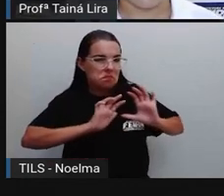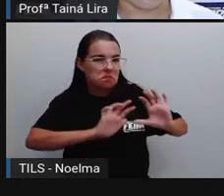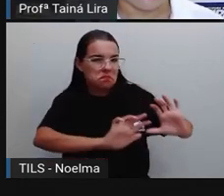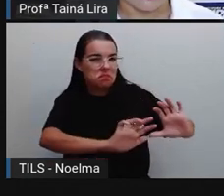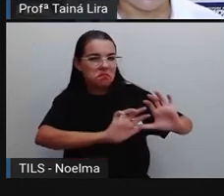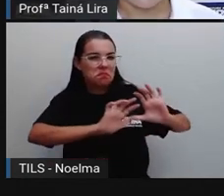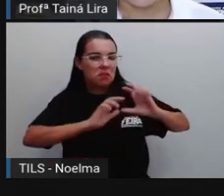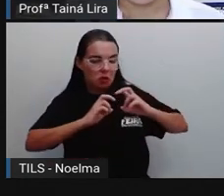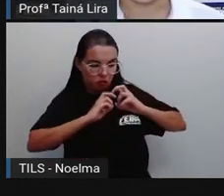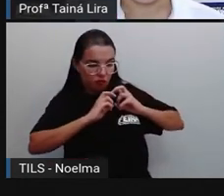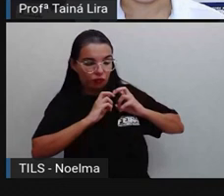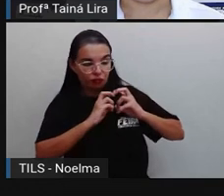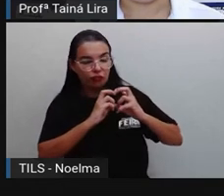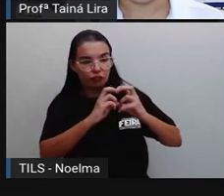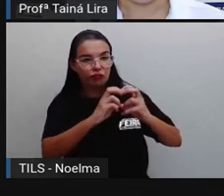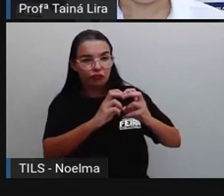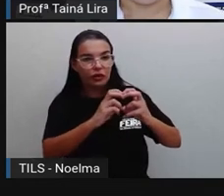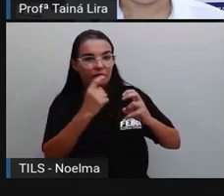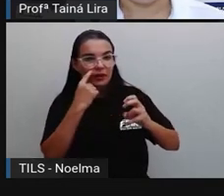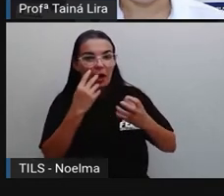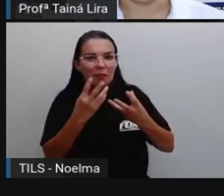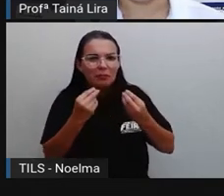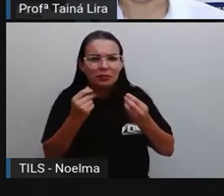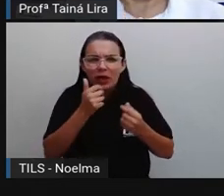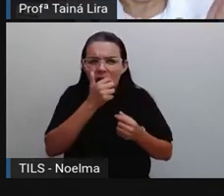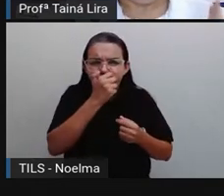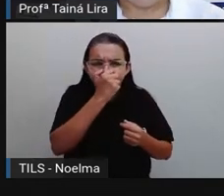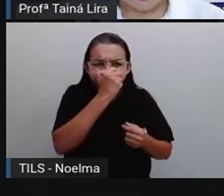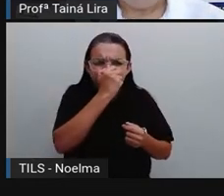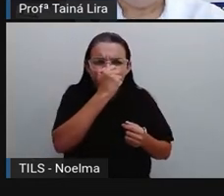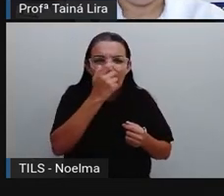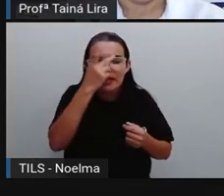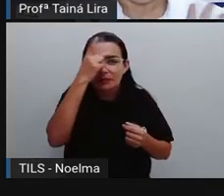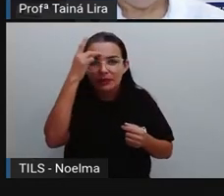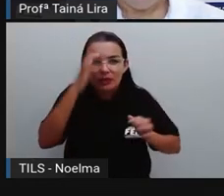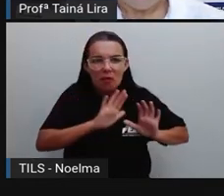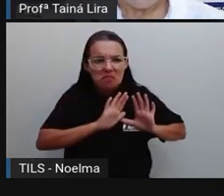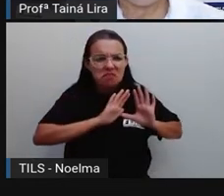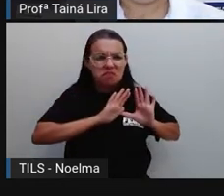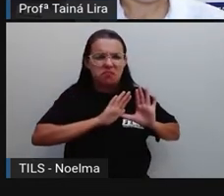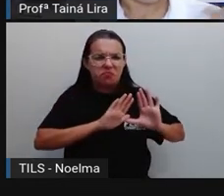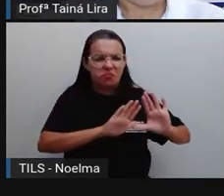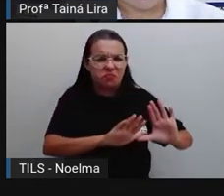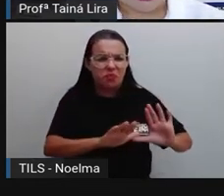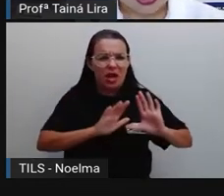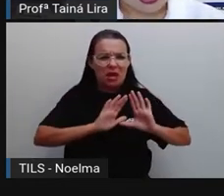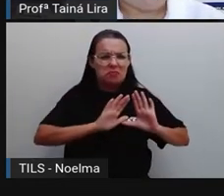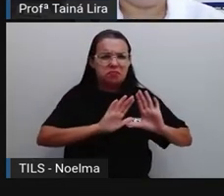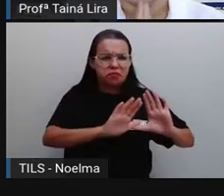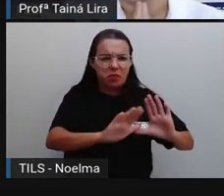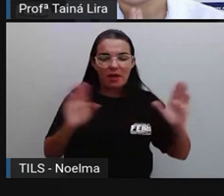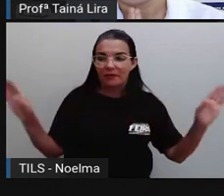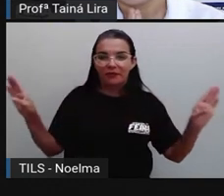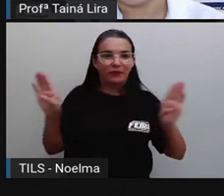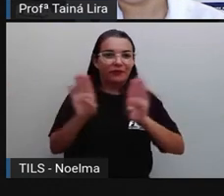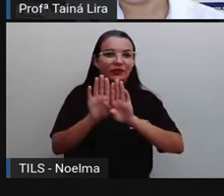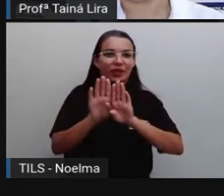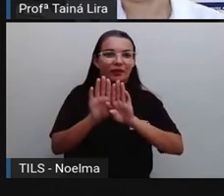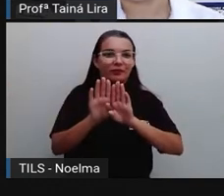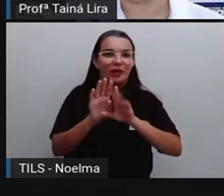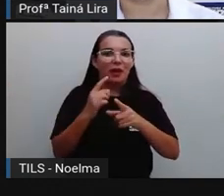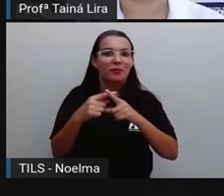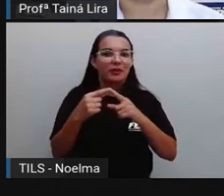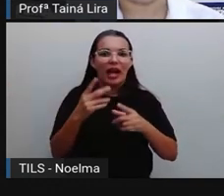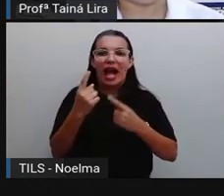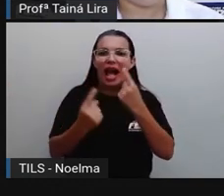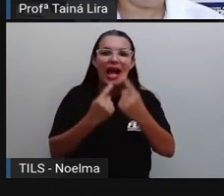Está lá no metrô. E aí, quando o metrô está muito cheio, eles vêm e empurram, que é para conseguir fechar a porta. Porque muitas